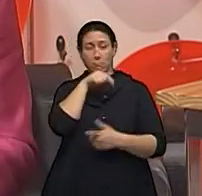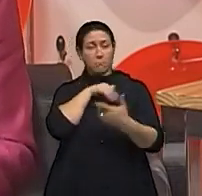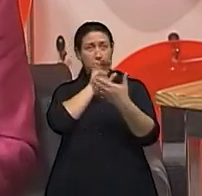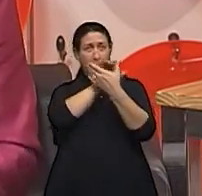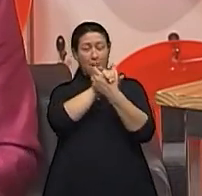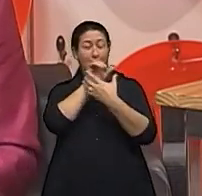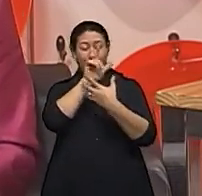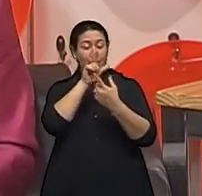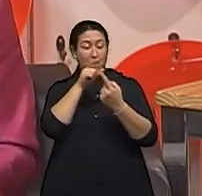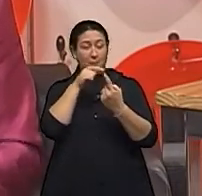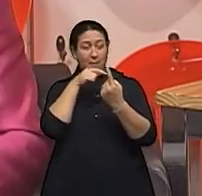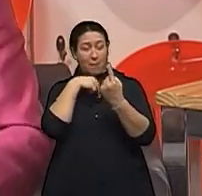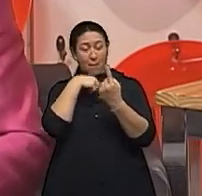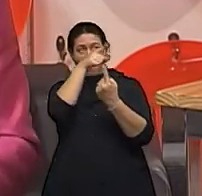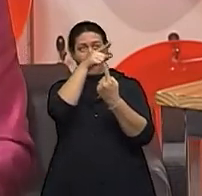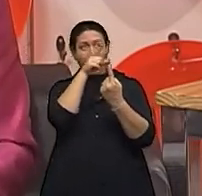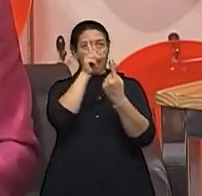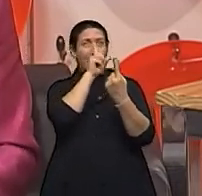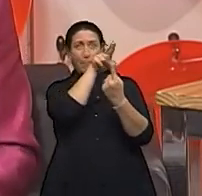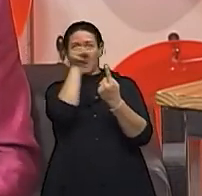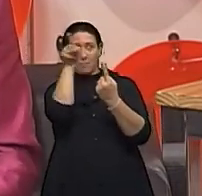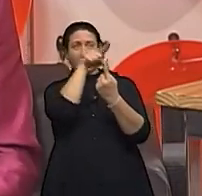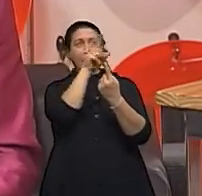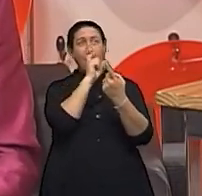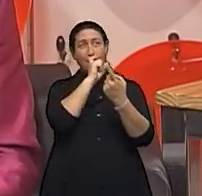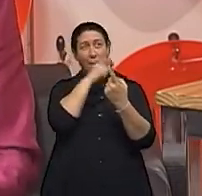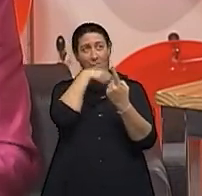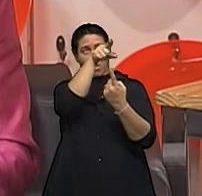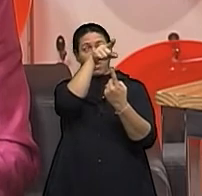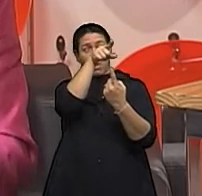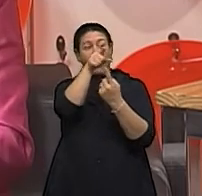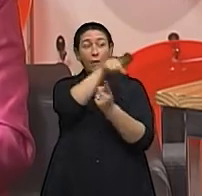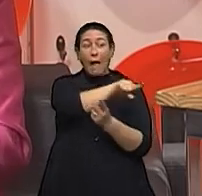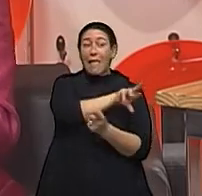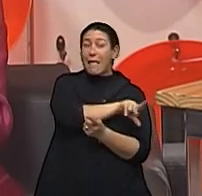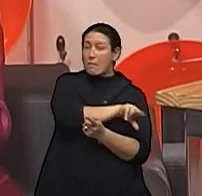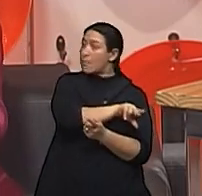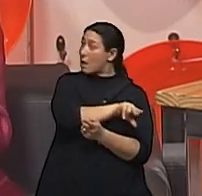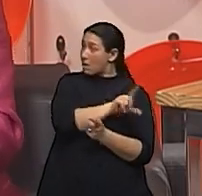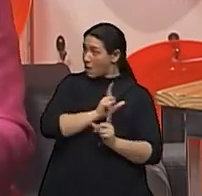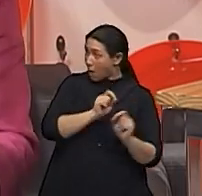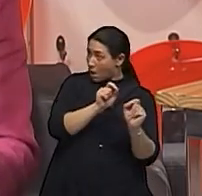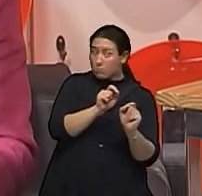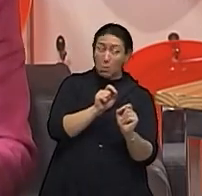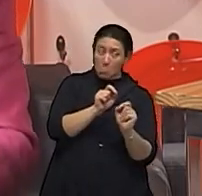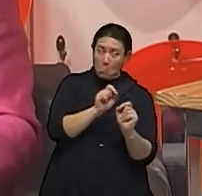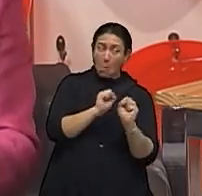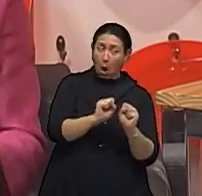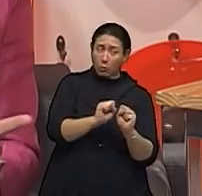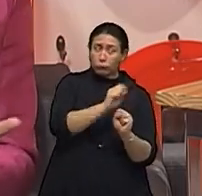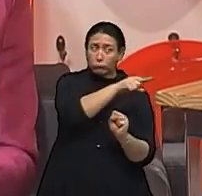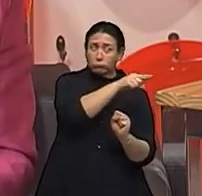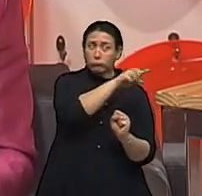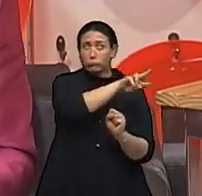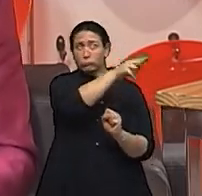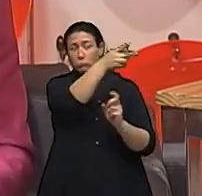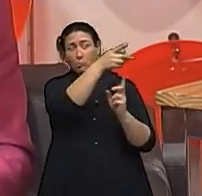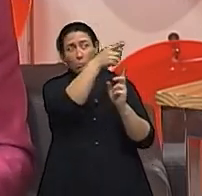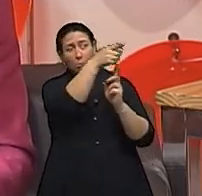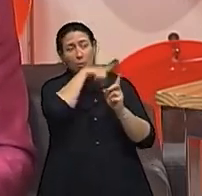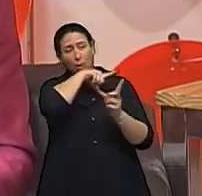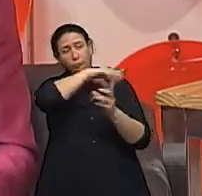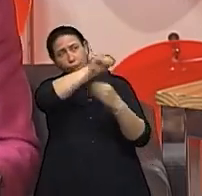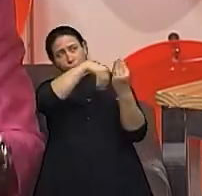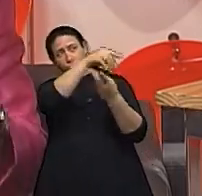O pai também transmite o gene esse familiar. Então, a história da irmã do pai é como se fosse o pai.